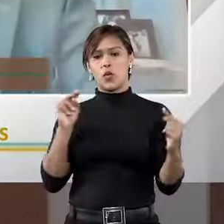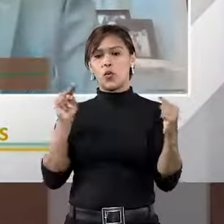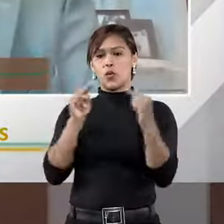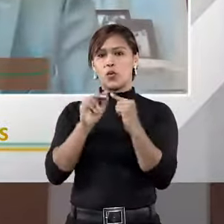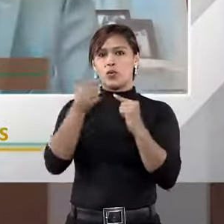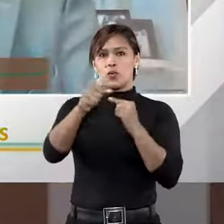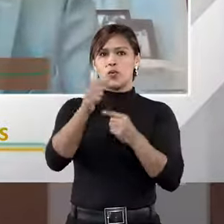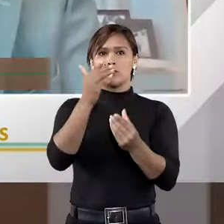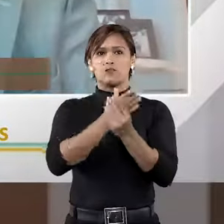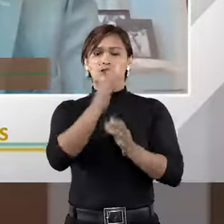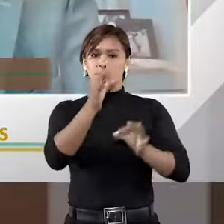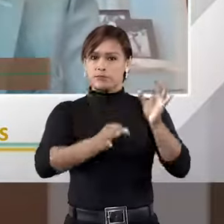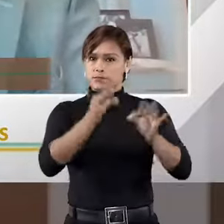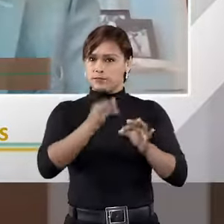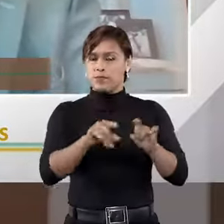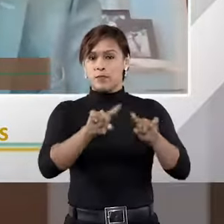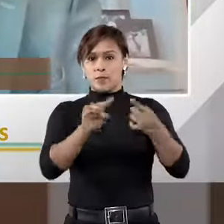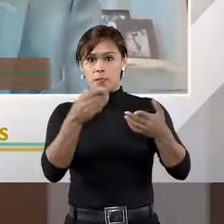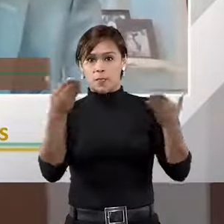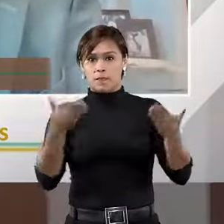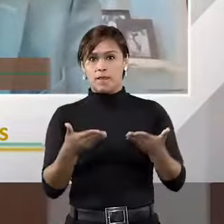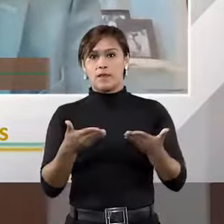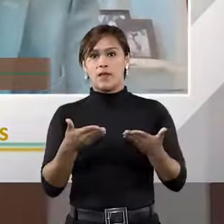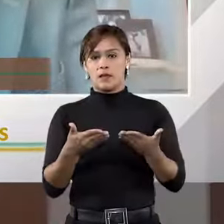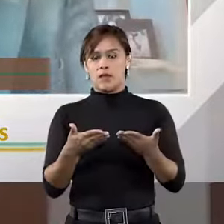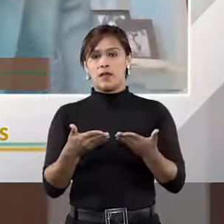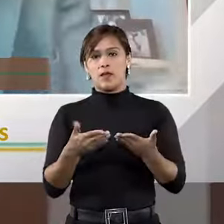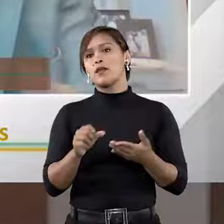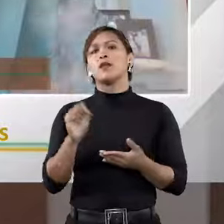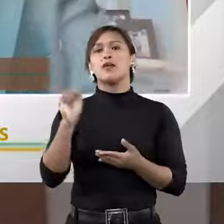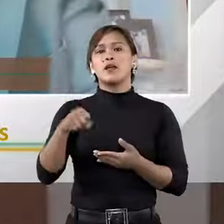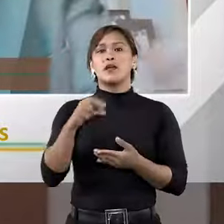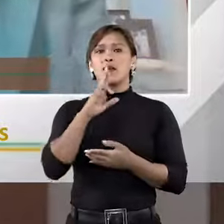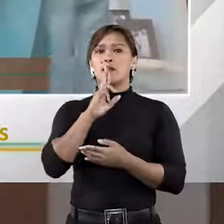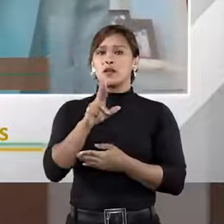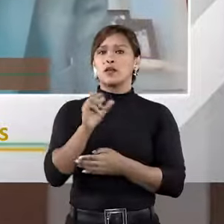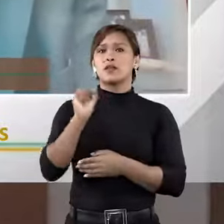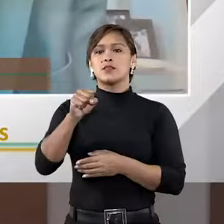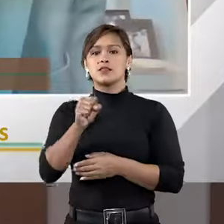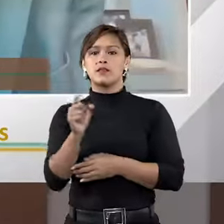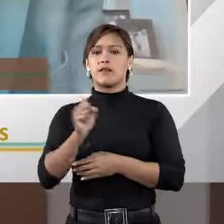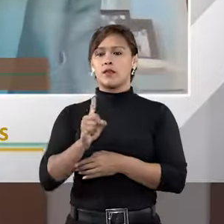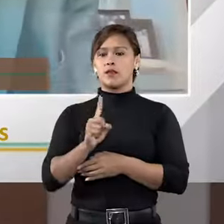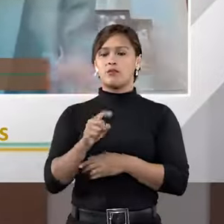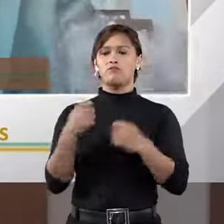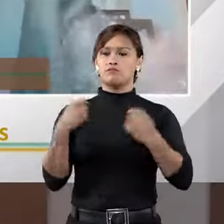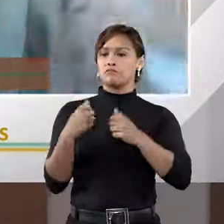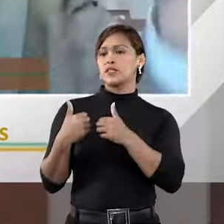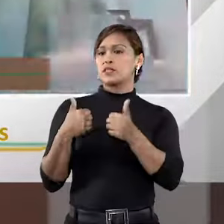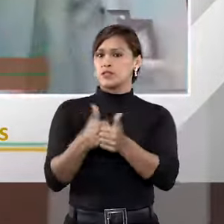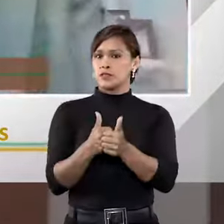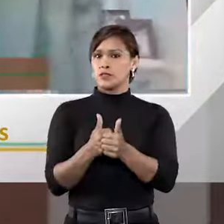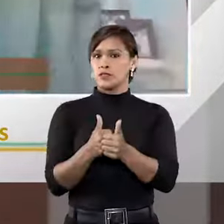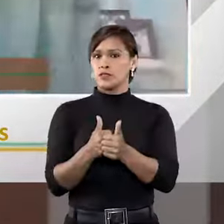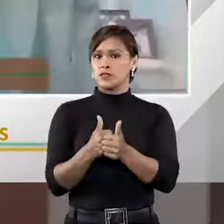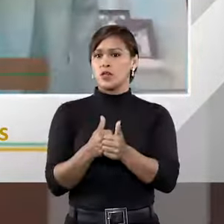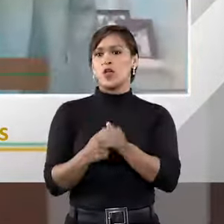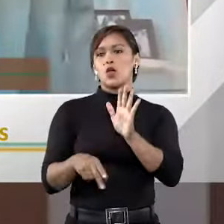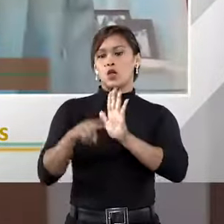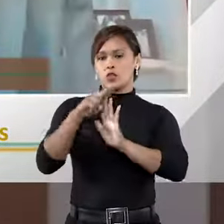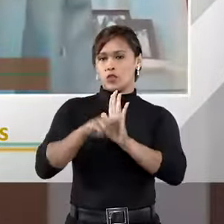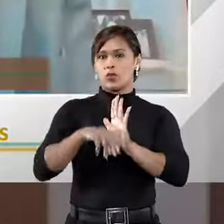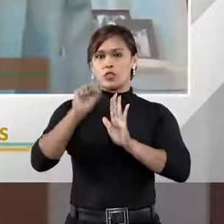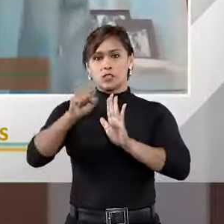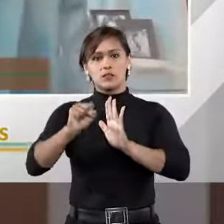precedente. Então é aquela resposta sim e não, tem que seguir o precedente como fonte normativa,